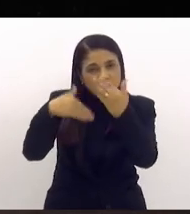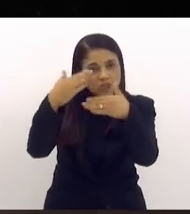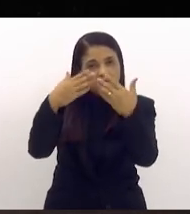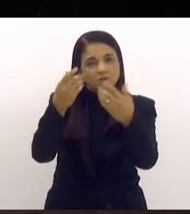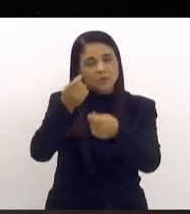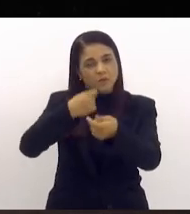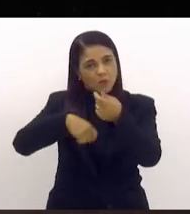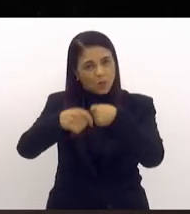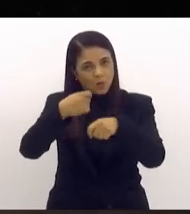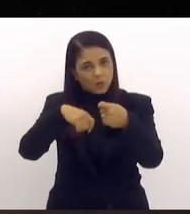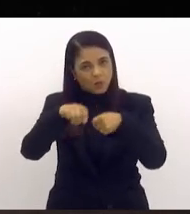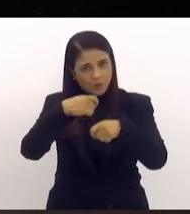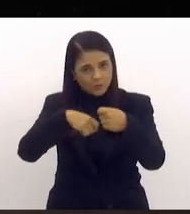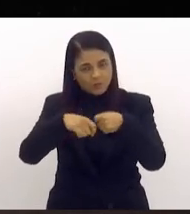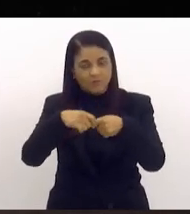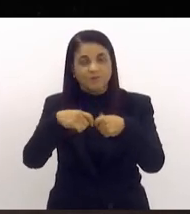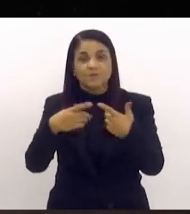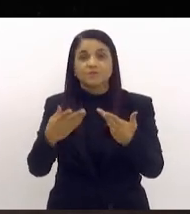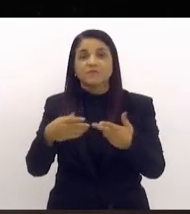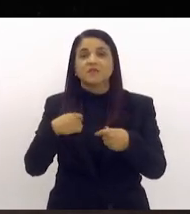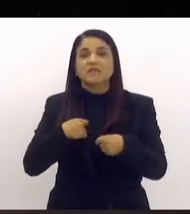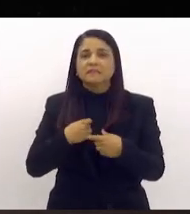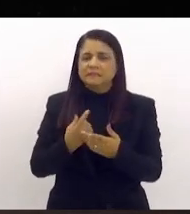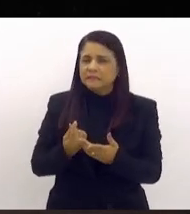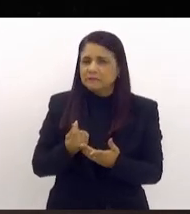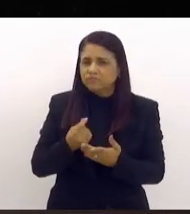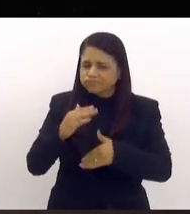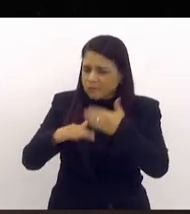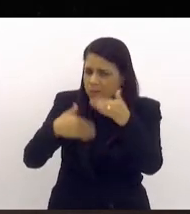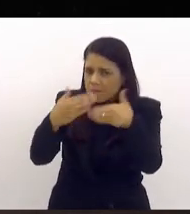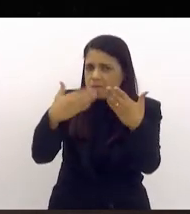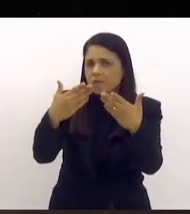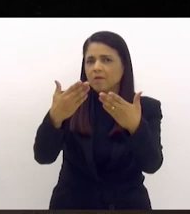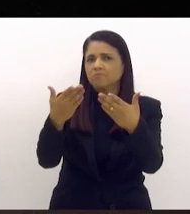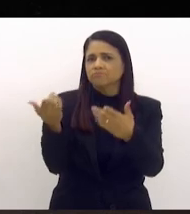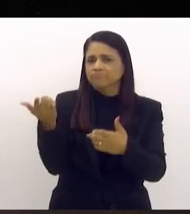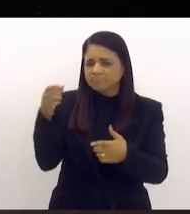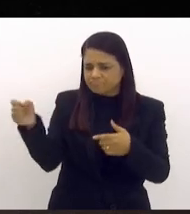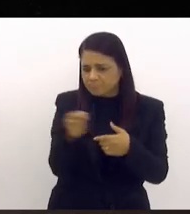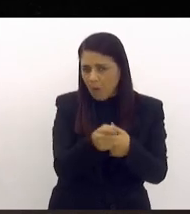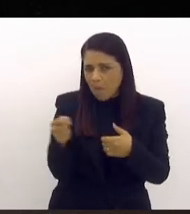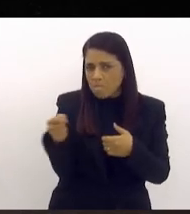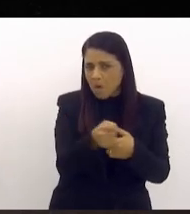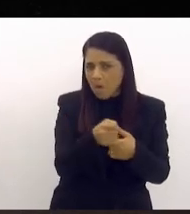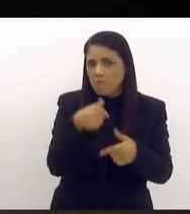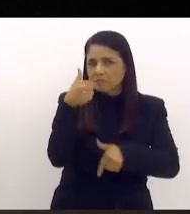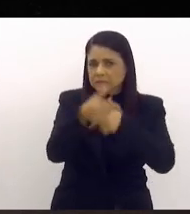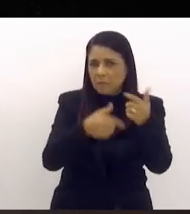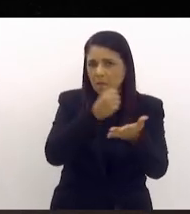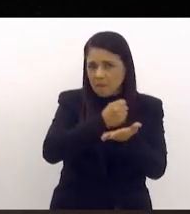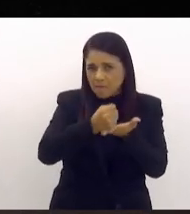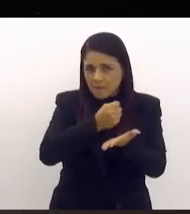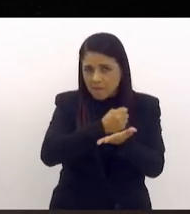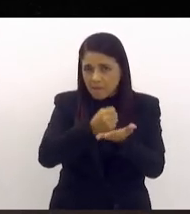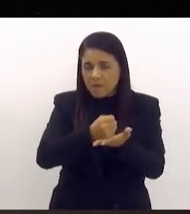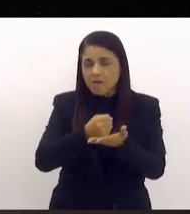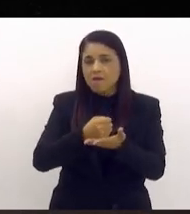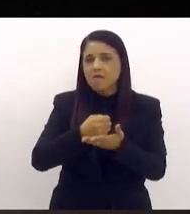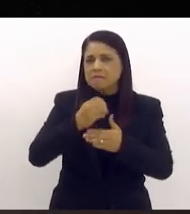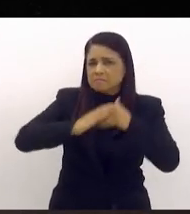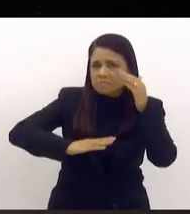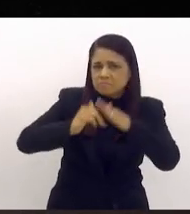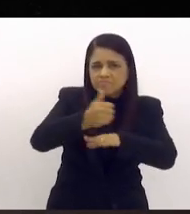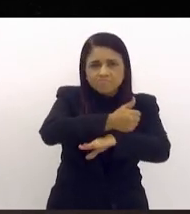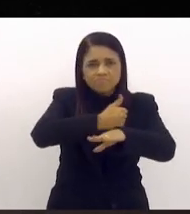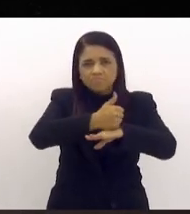econômico. Para a gente poder gerar riqueza, para a gente poder gerar emprego, mão de obra qualificada